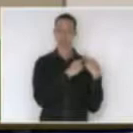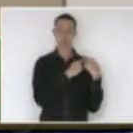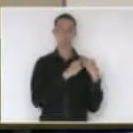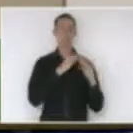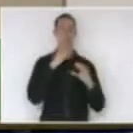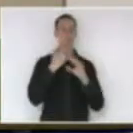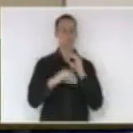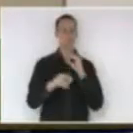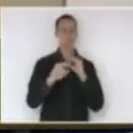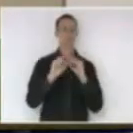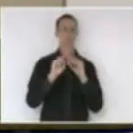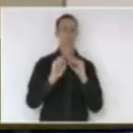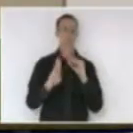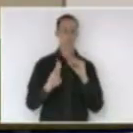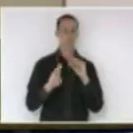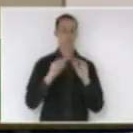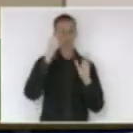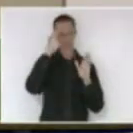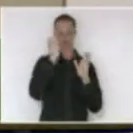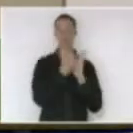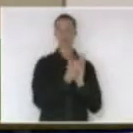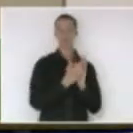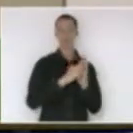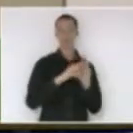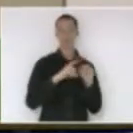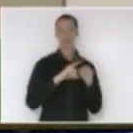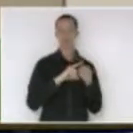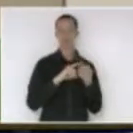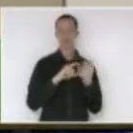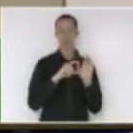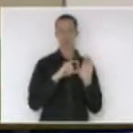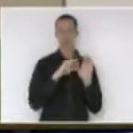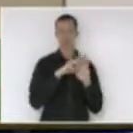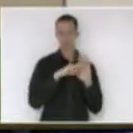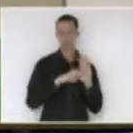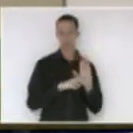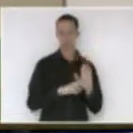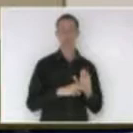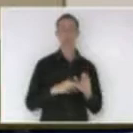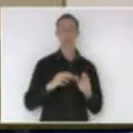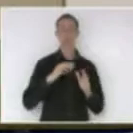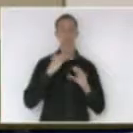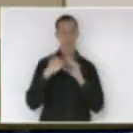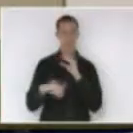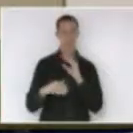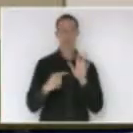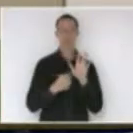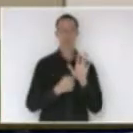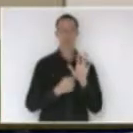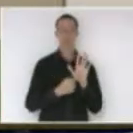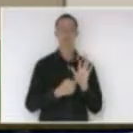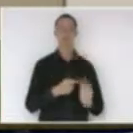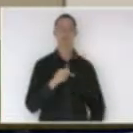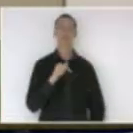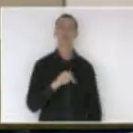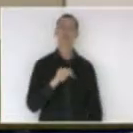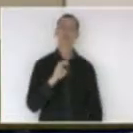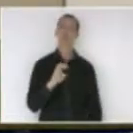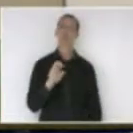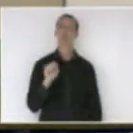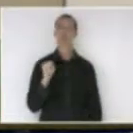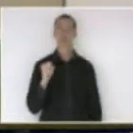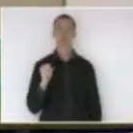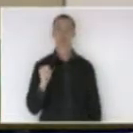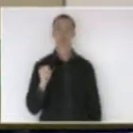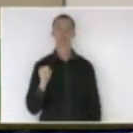conforme determina o regimento interno as seguintes indicações indicação setecentos e cinquenta e